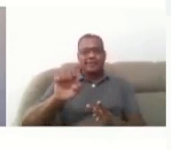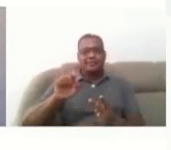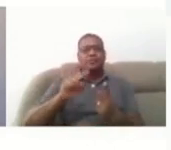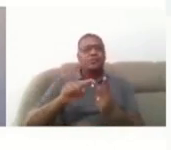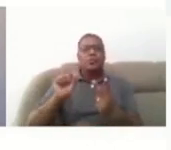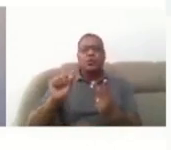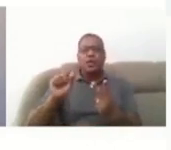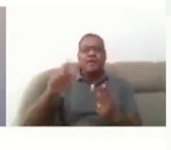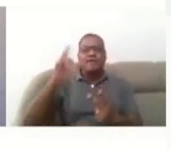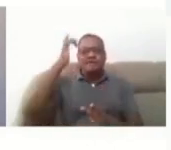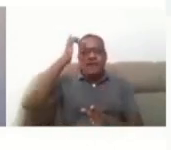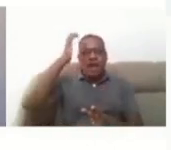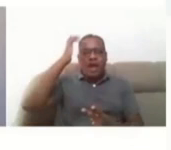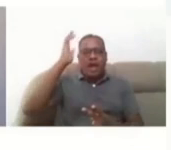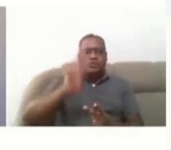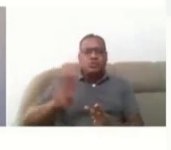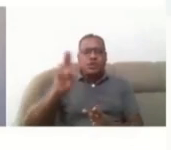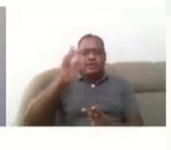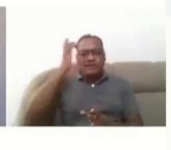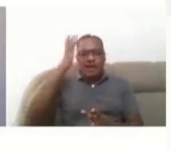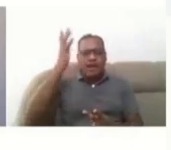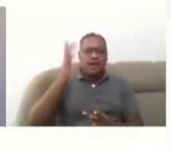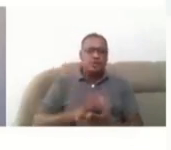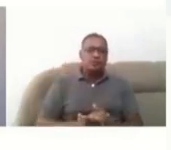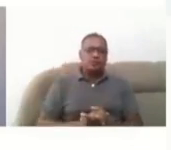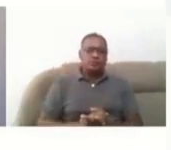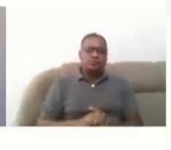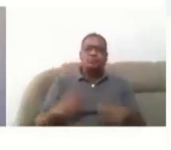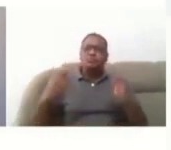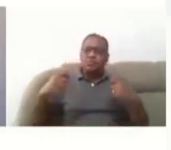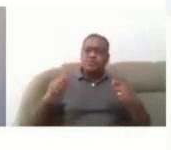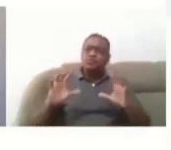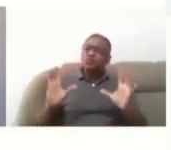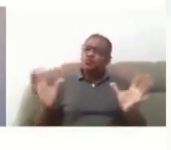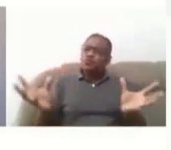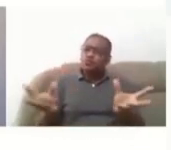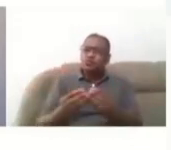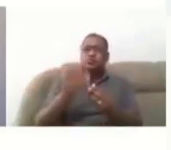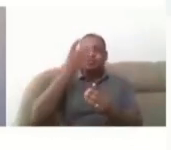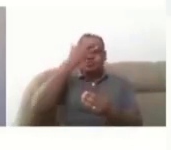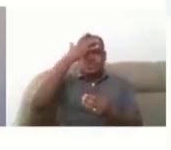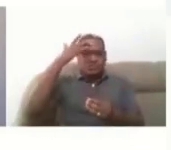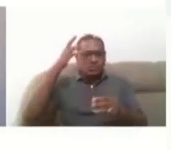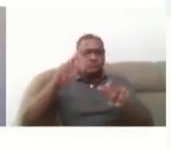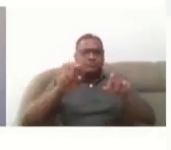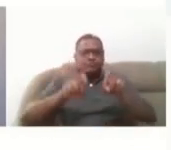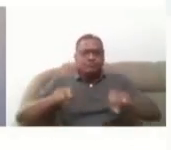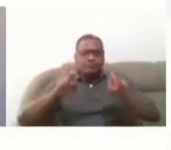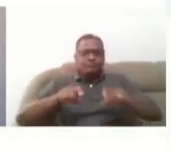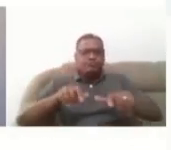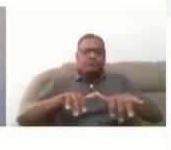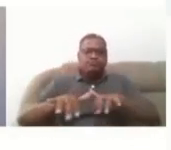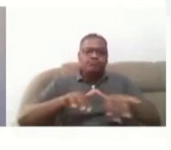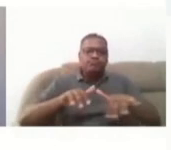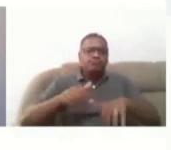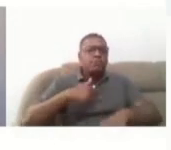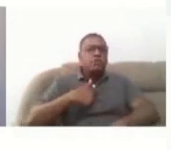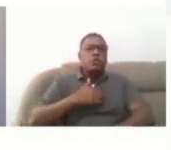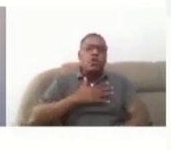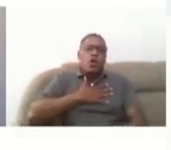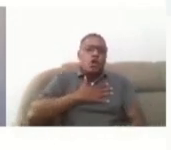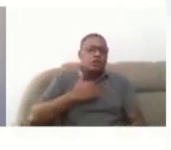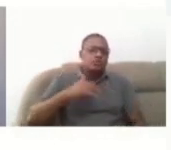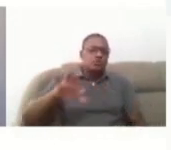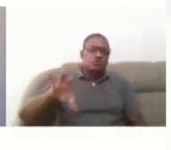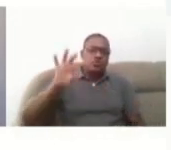e interagir com o computador e seus recursos. O usuário que define o recurso que lhe é mais confortável.